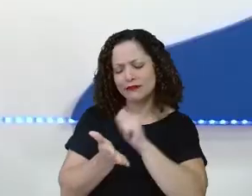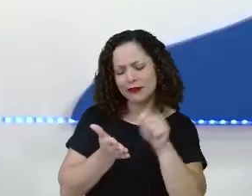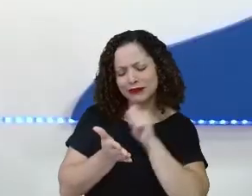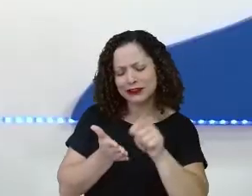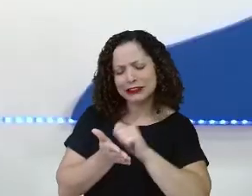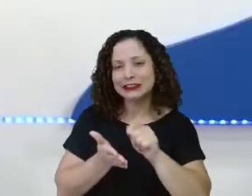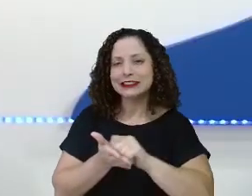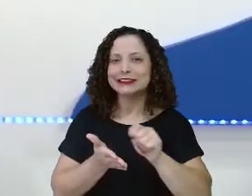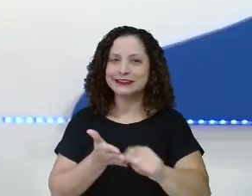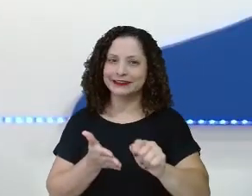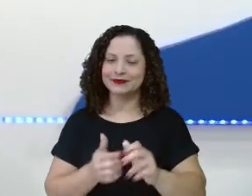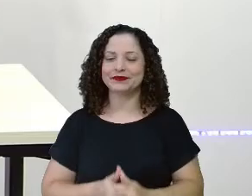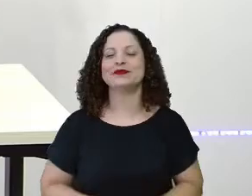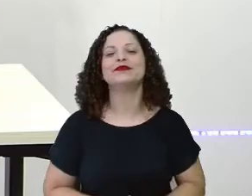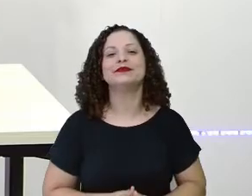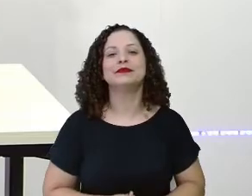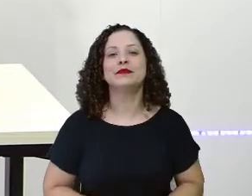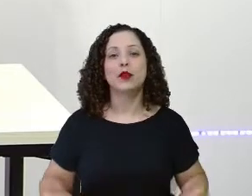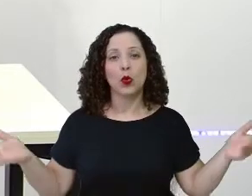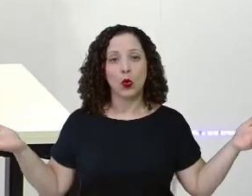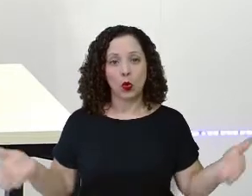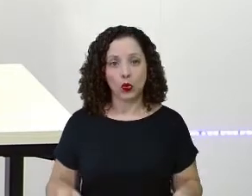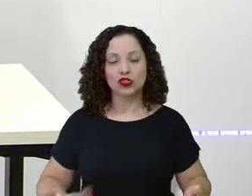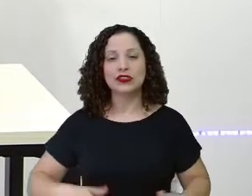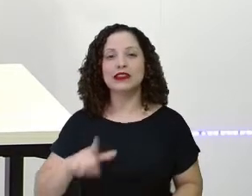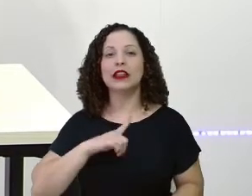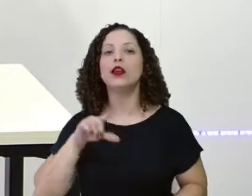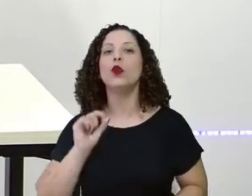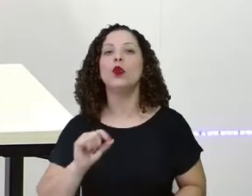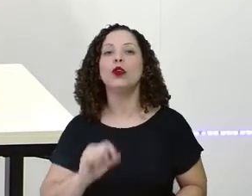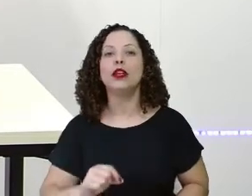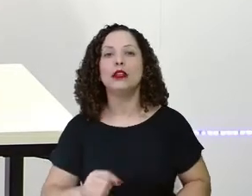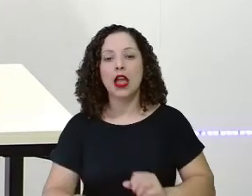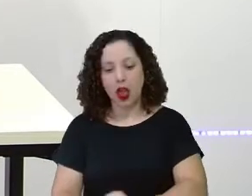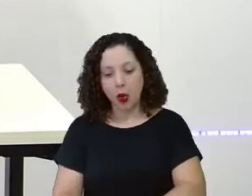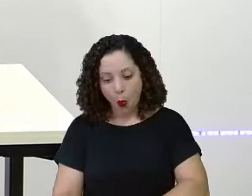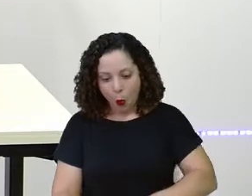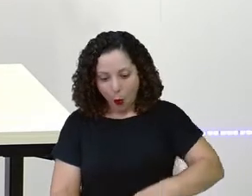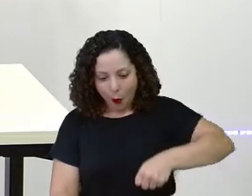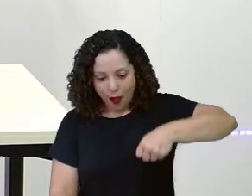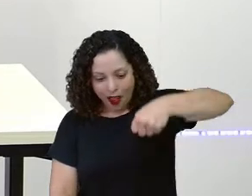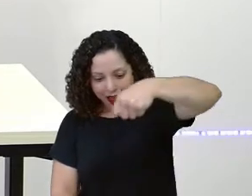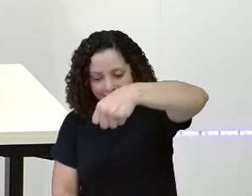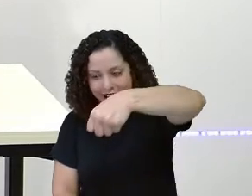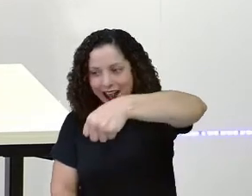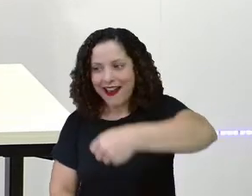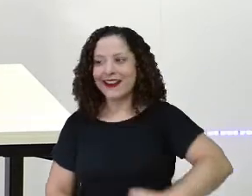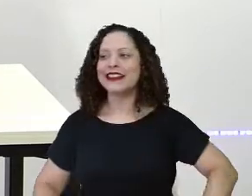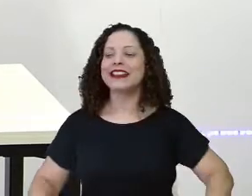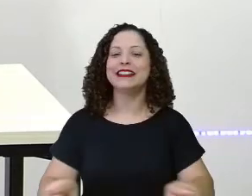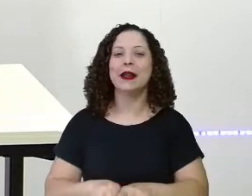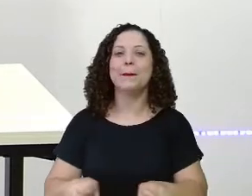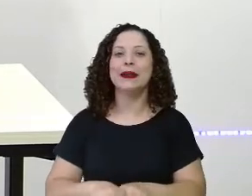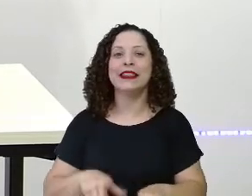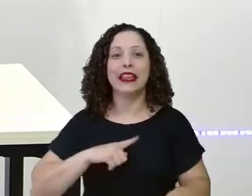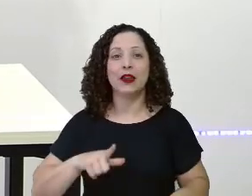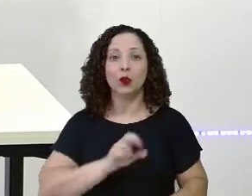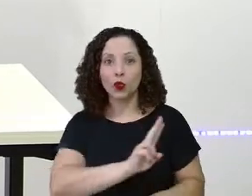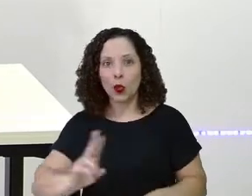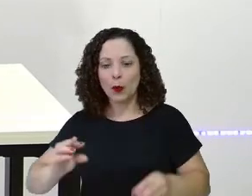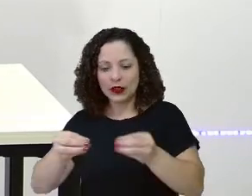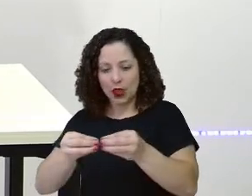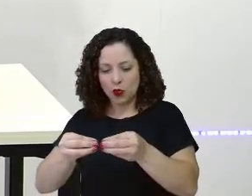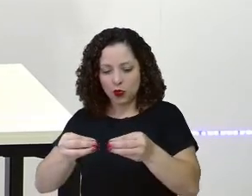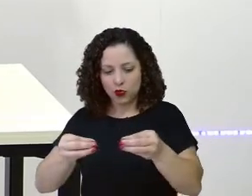Josiane? Isso! Então, ó, hoje o nosso material é aqui o baú e o papo a nome, mas o seu pode ser o caderno, lápis e a borracha, né?